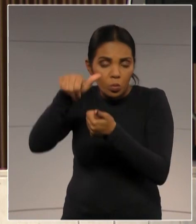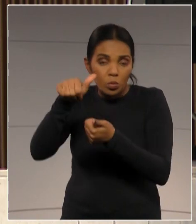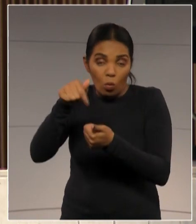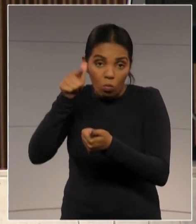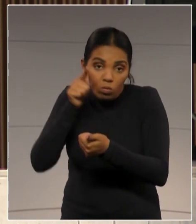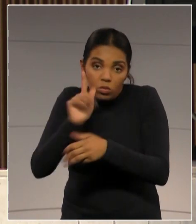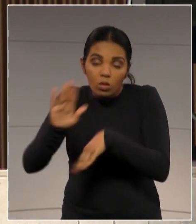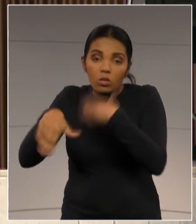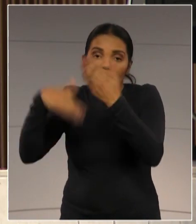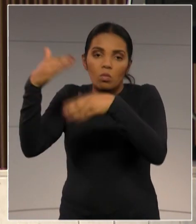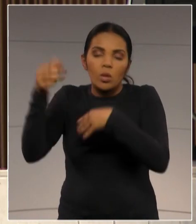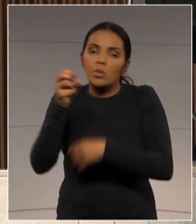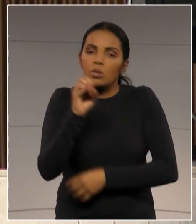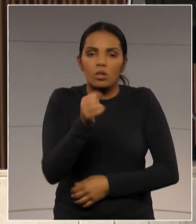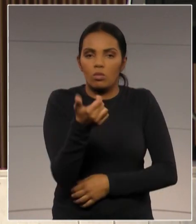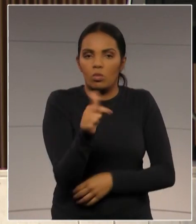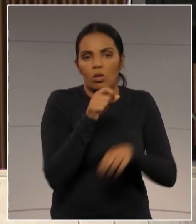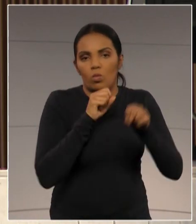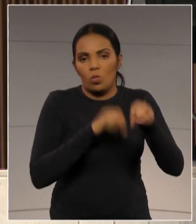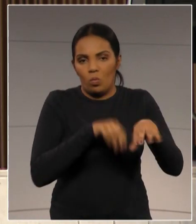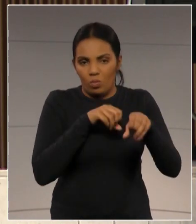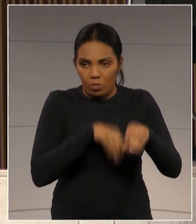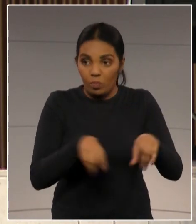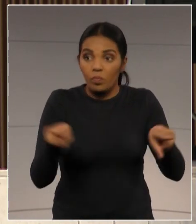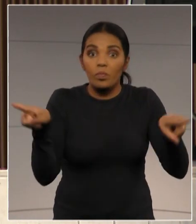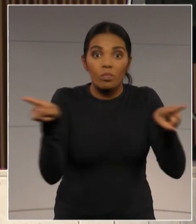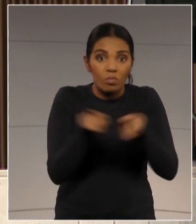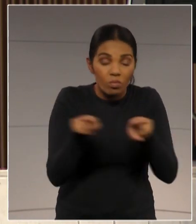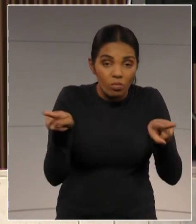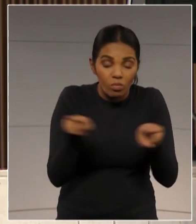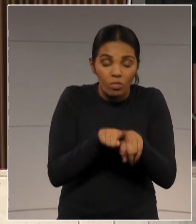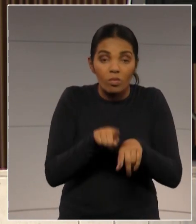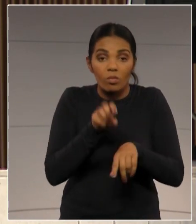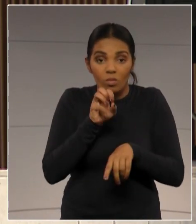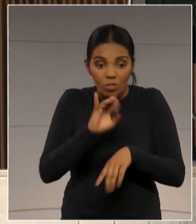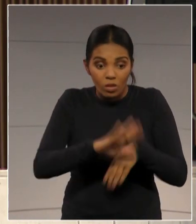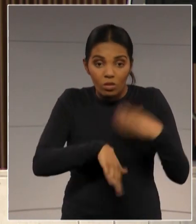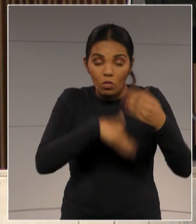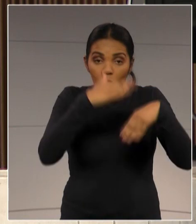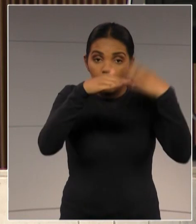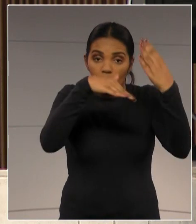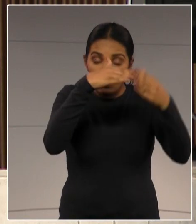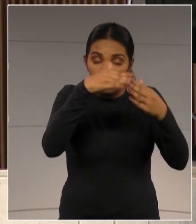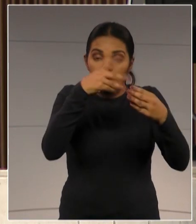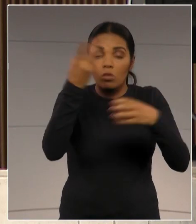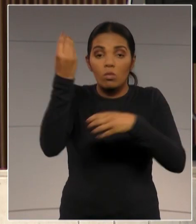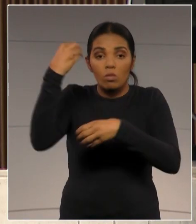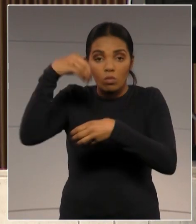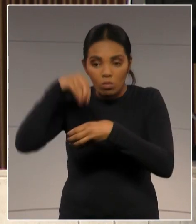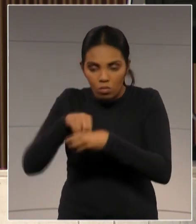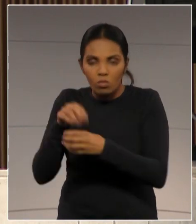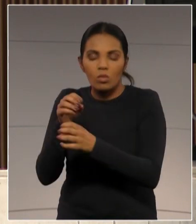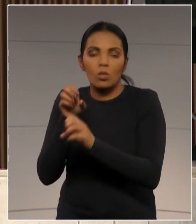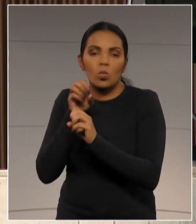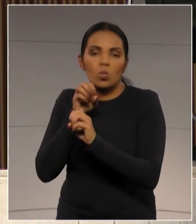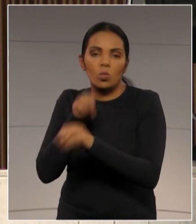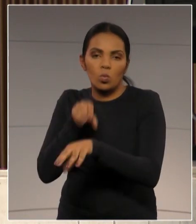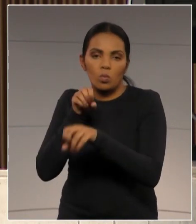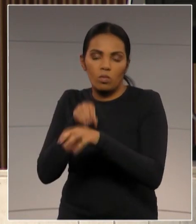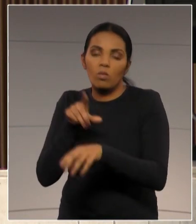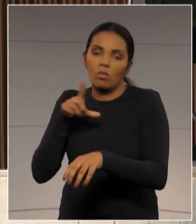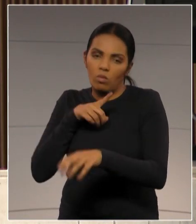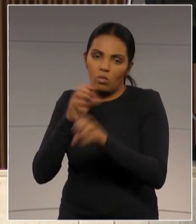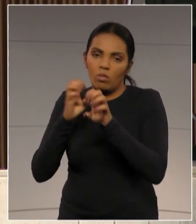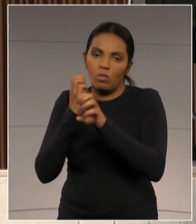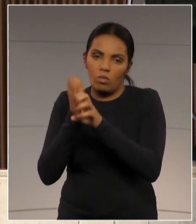não for através da educação, e nenhum país do mundo desenvolve-se, se não for na educação, também através da sua engenharia. Por isso,